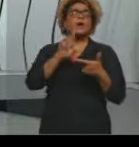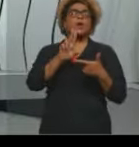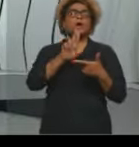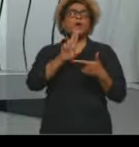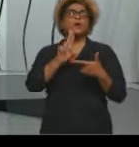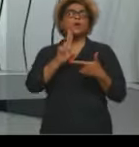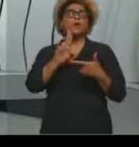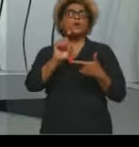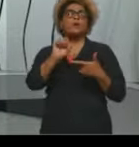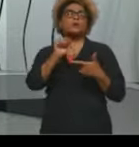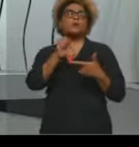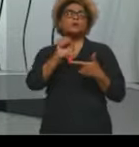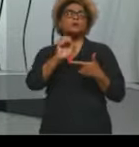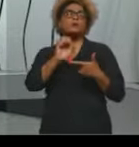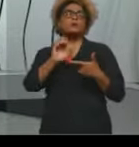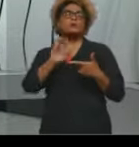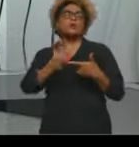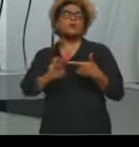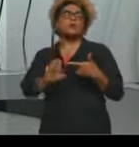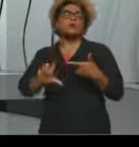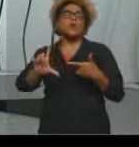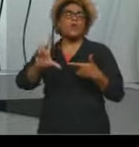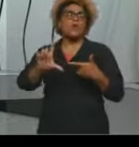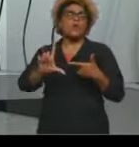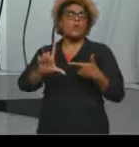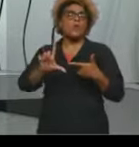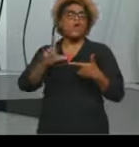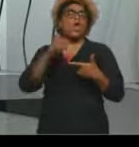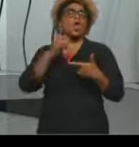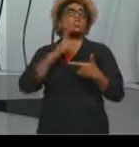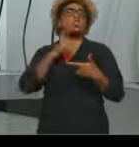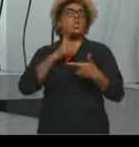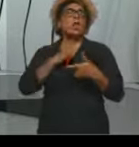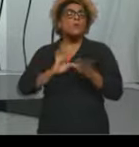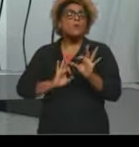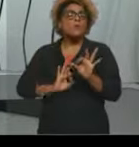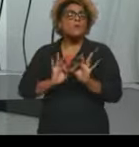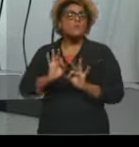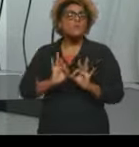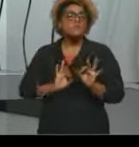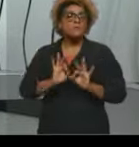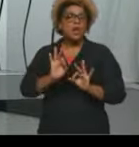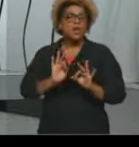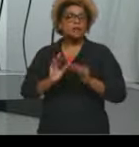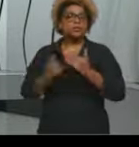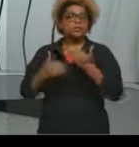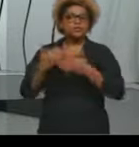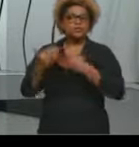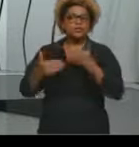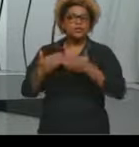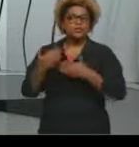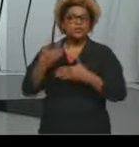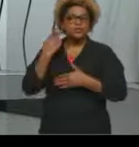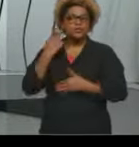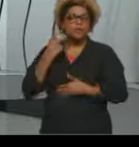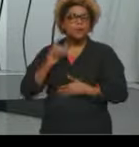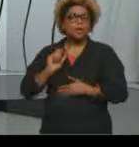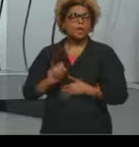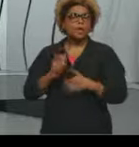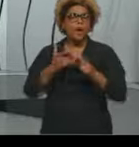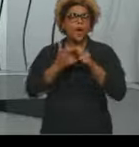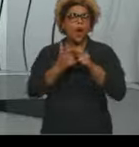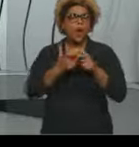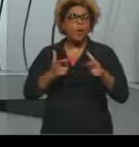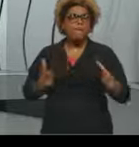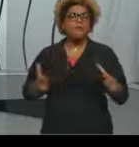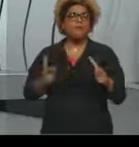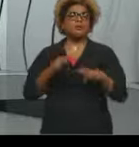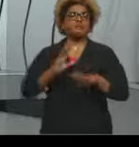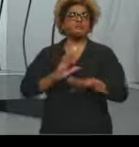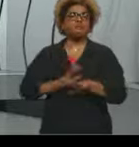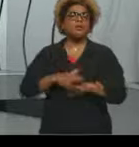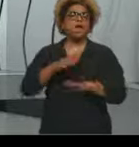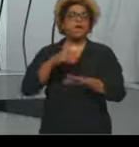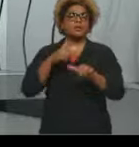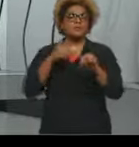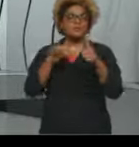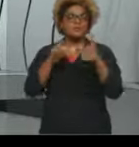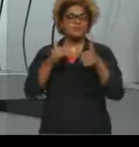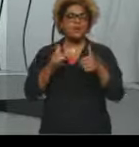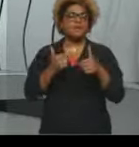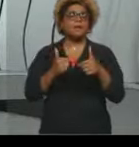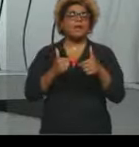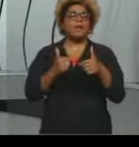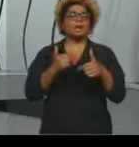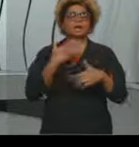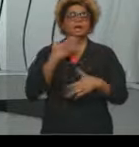o quê? Desenvolvendo medidas para que sejam aumentados os postos de trabalho, para que sejam ofertadas melhores condições para as